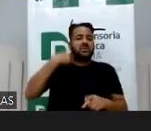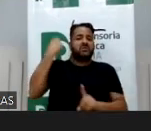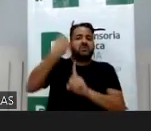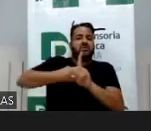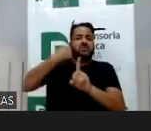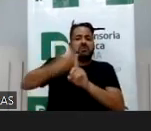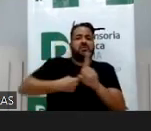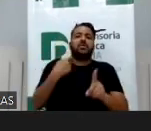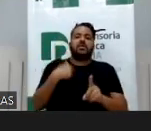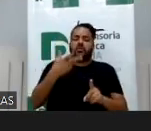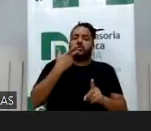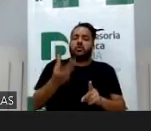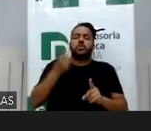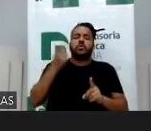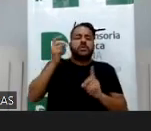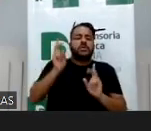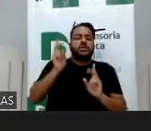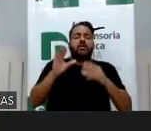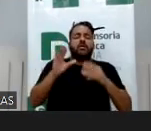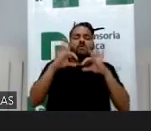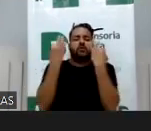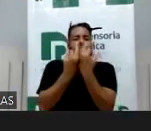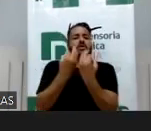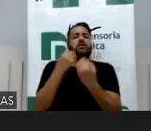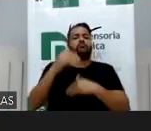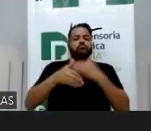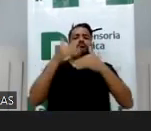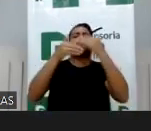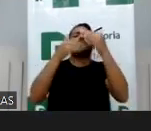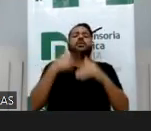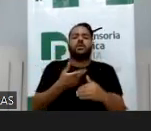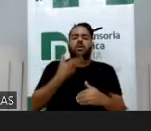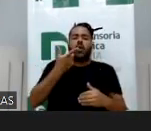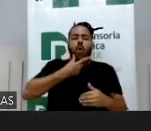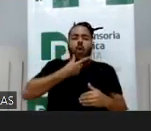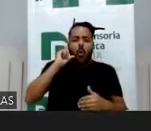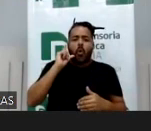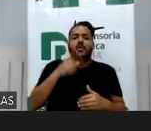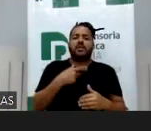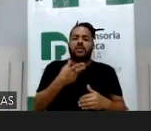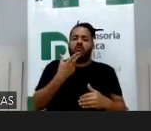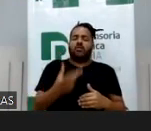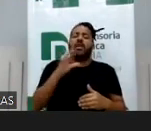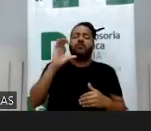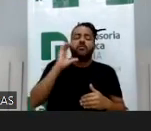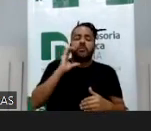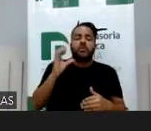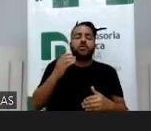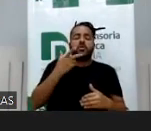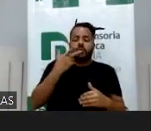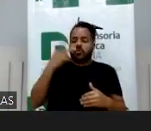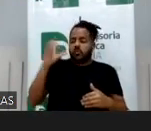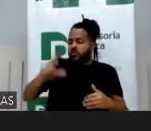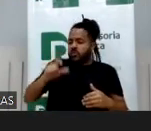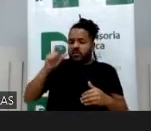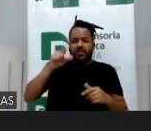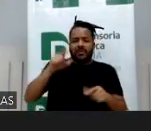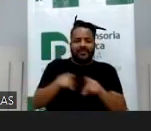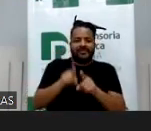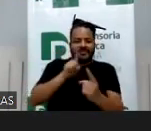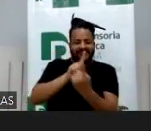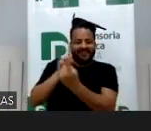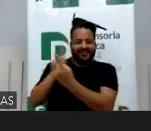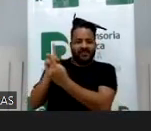barriga de balcão na hora de família e sucessões. E eu digo nas minhas ações. Ontem eu dizia um cliente meu. Vai ter uma audiência de